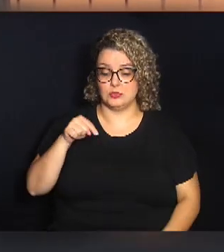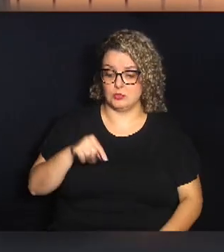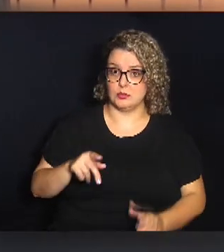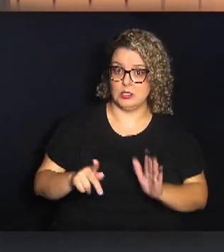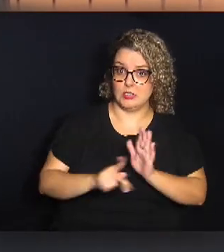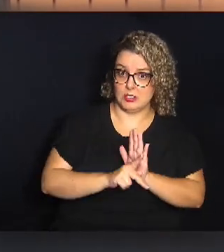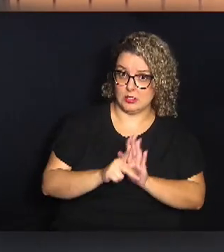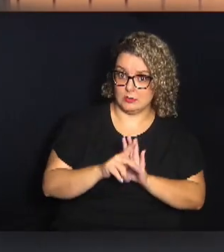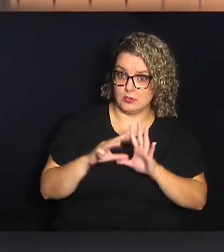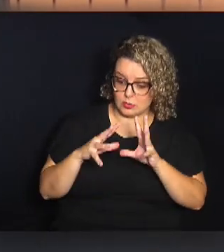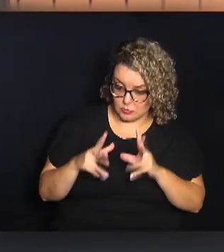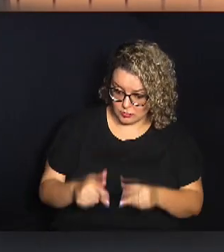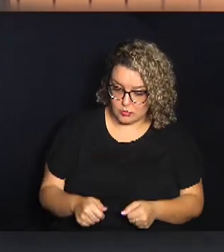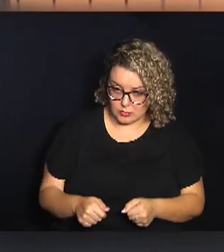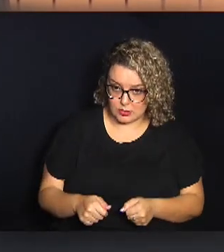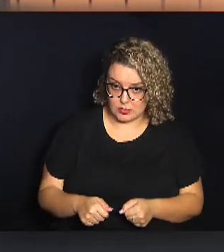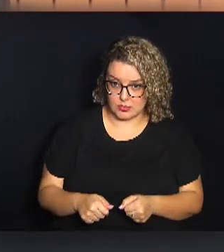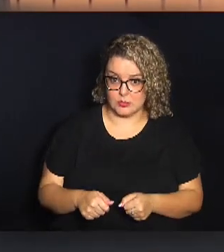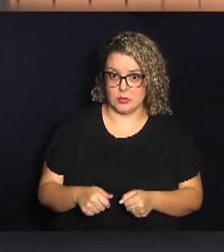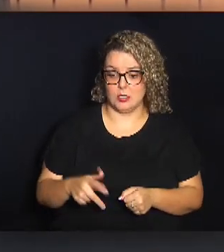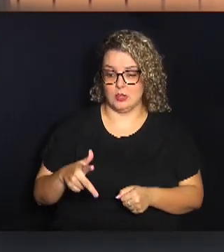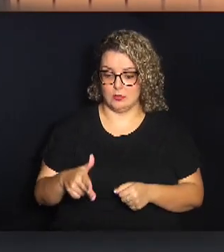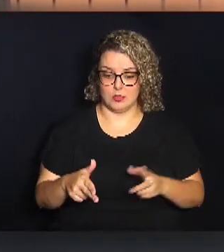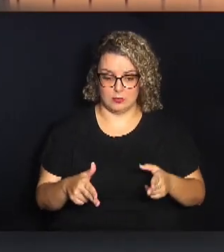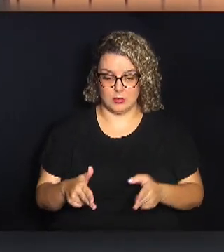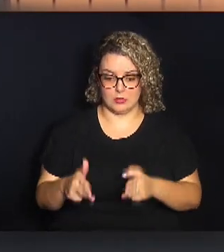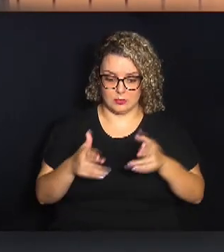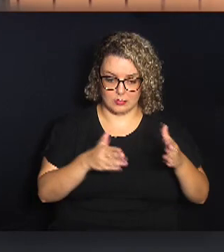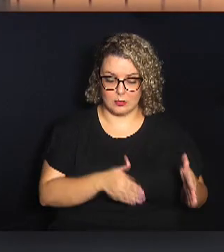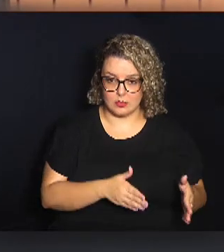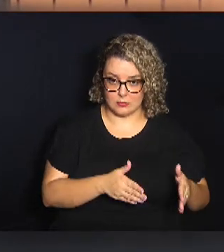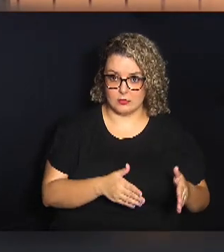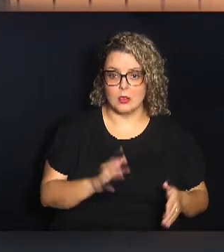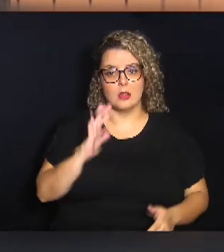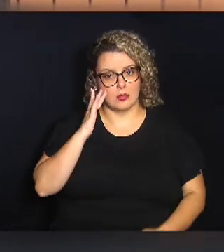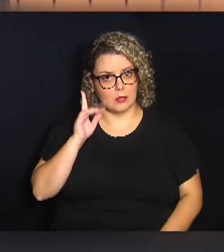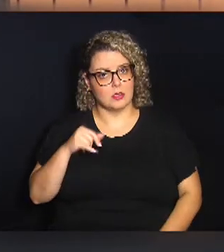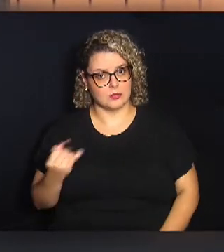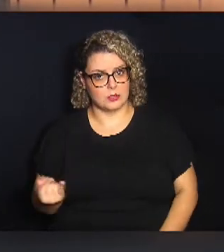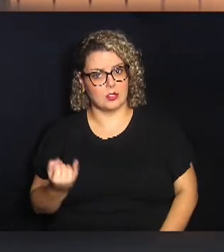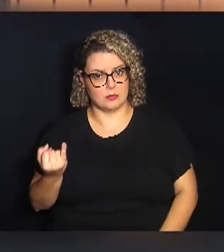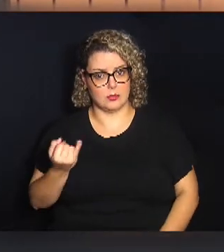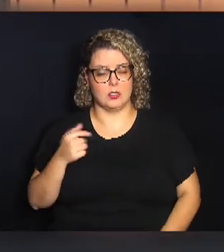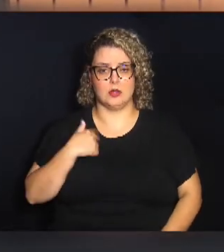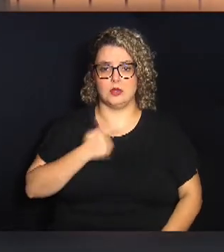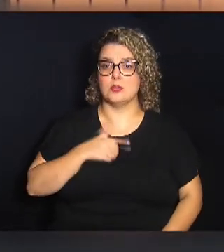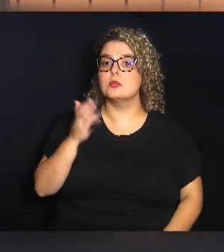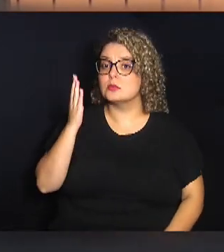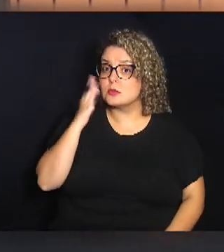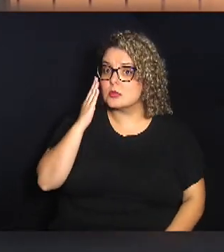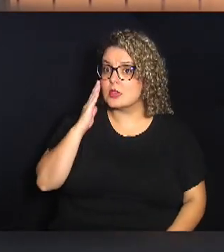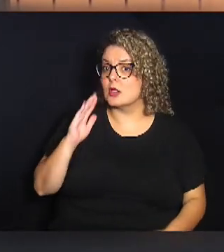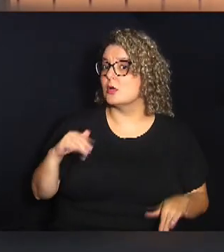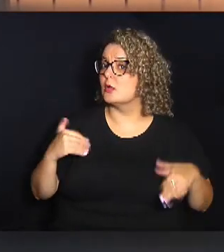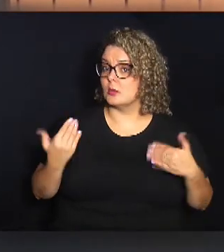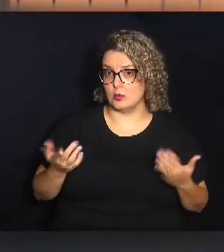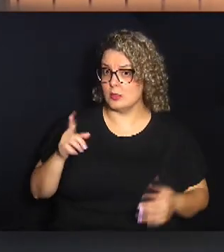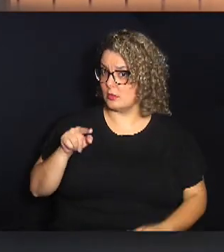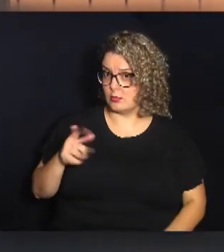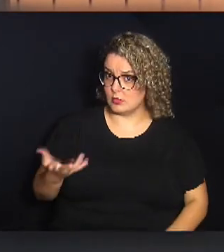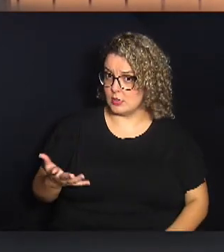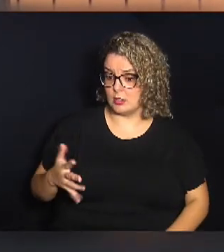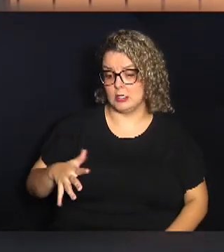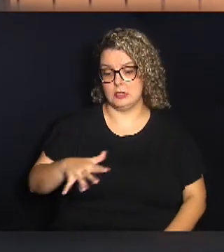em si, dando recorte a esse projeto, eu acho que é importante que a gente saiba qual é esse